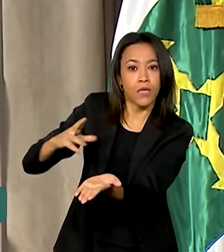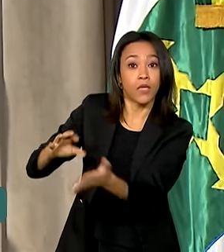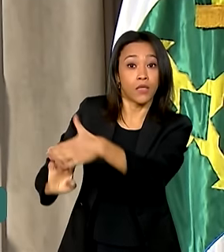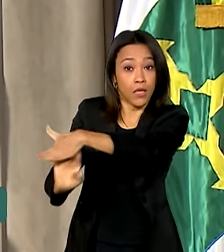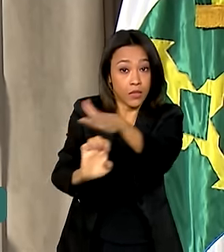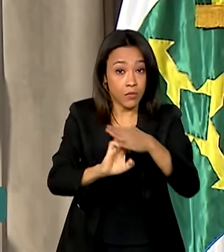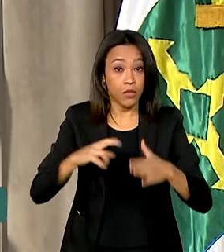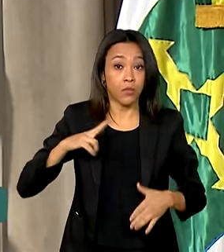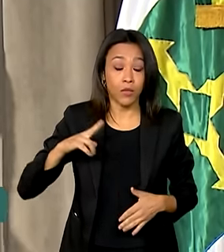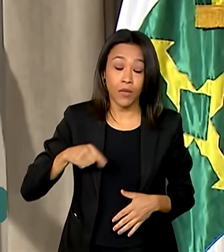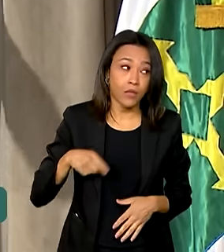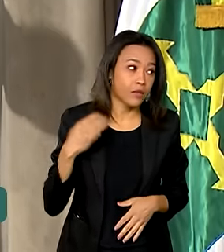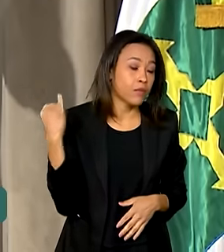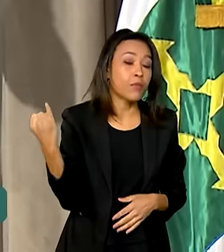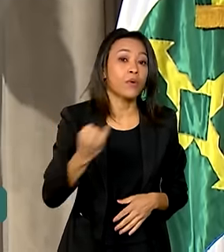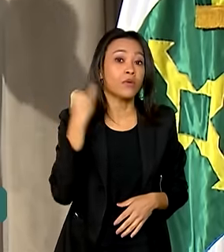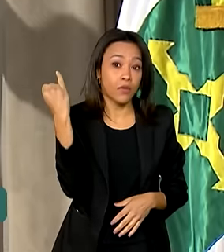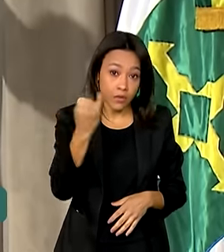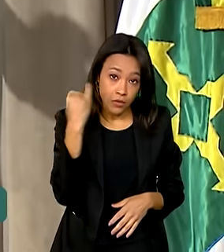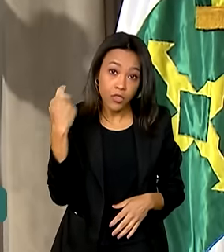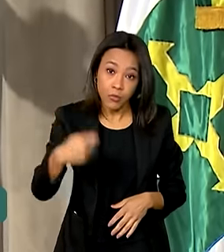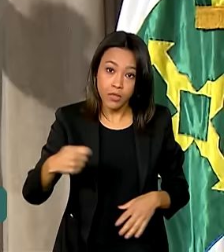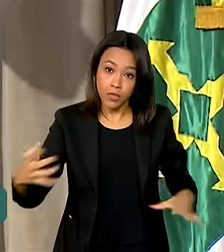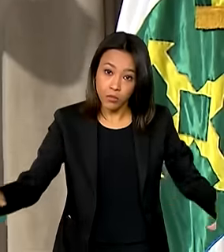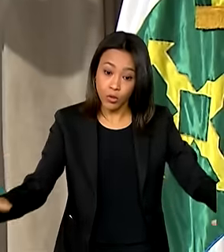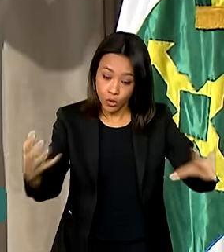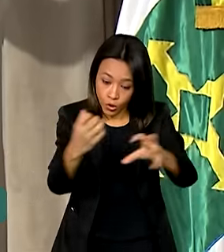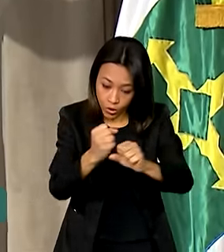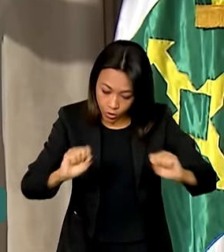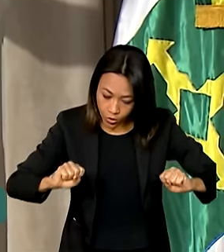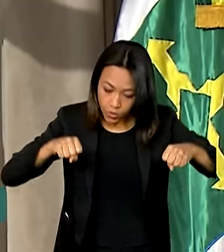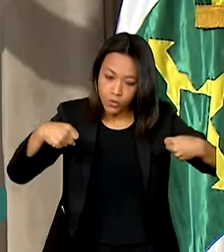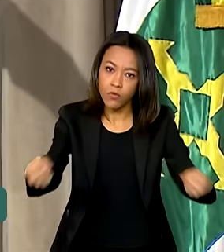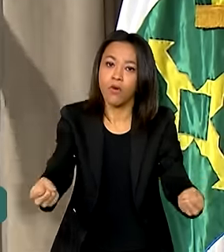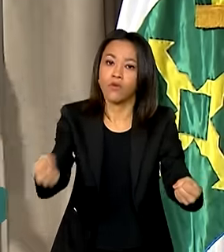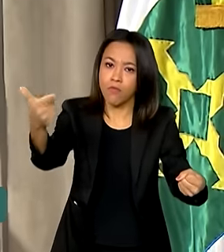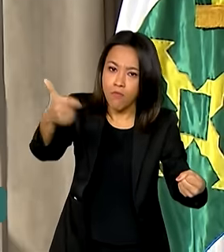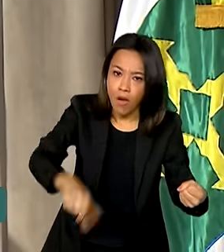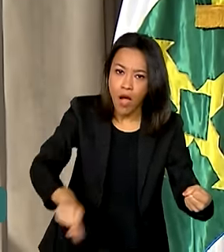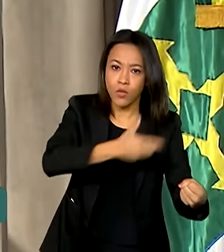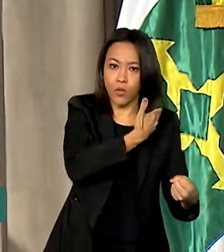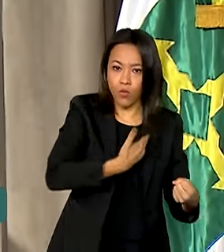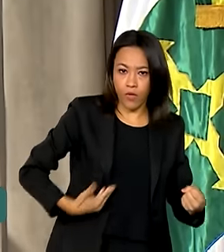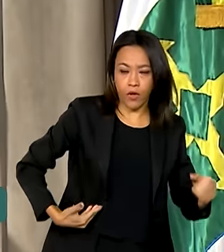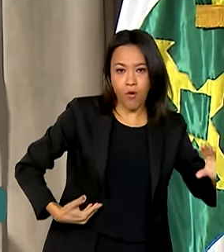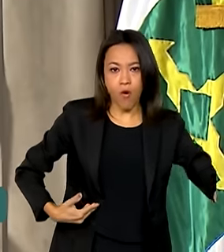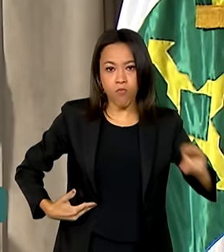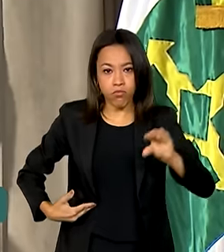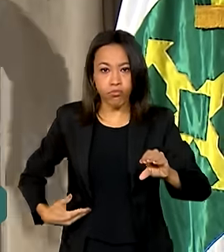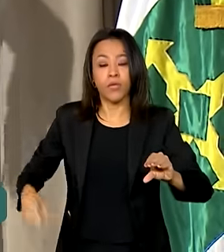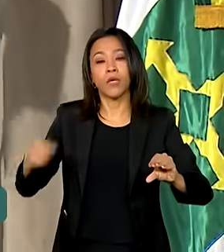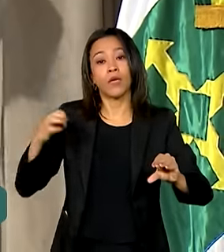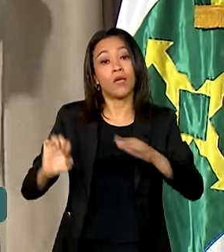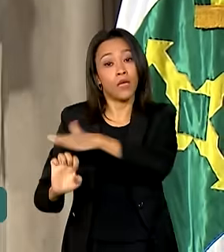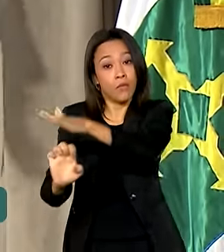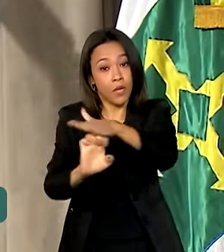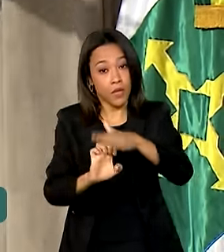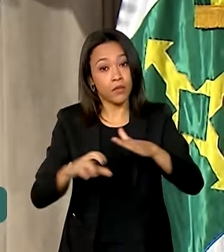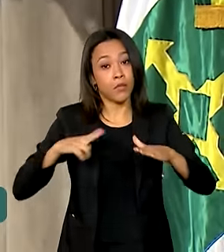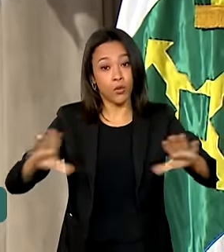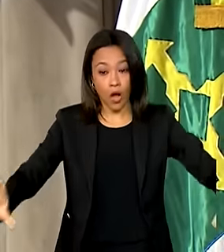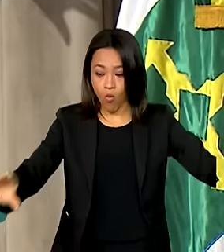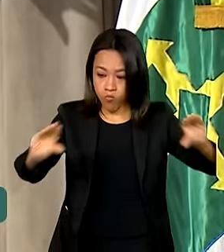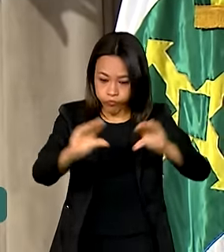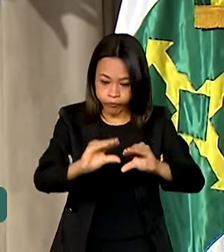super relevante, porque a gente precisa somar esforço, mais recursos públicos e mais investimentos privados. E no ambiente da